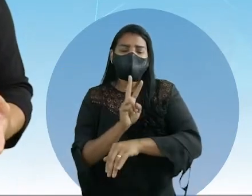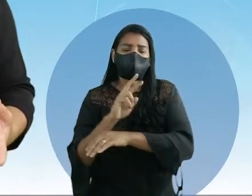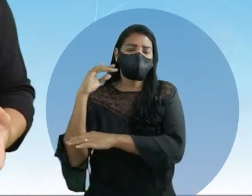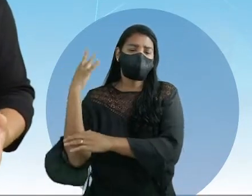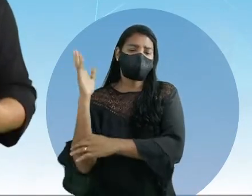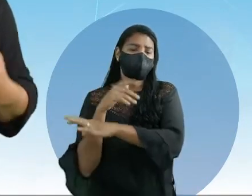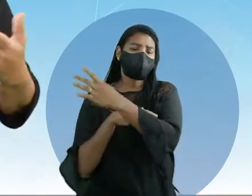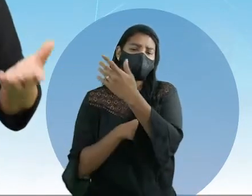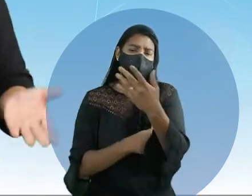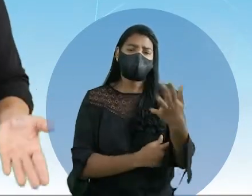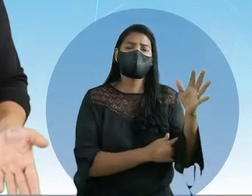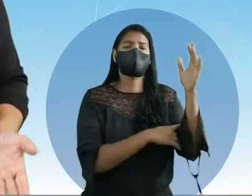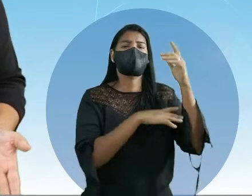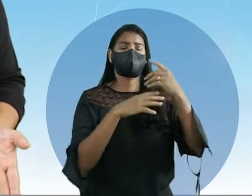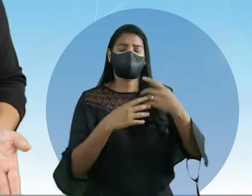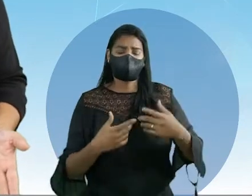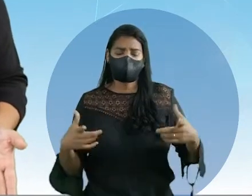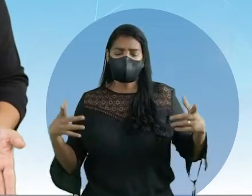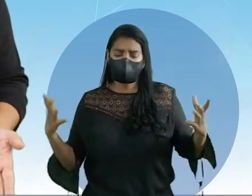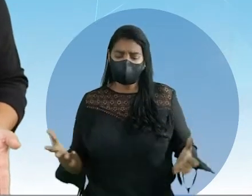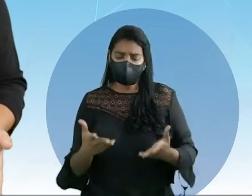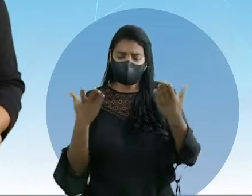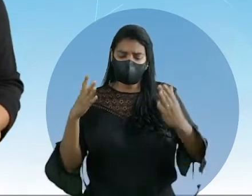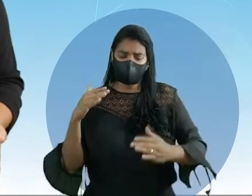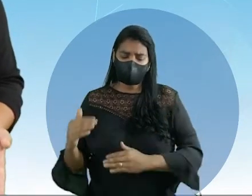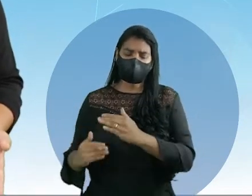aumentar essa preservação.